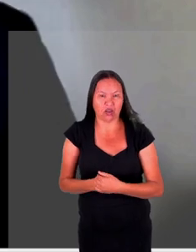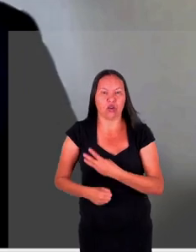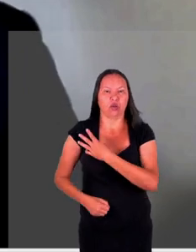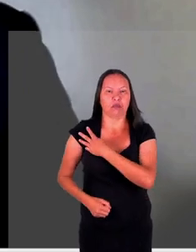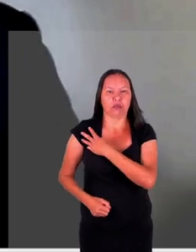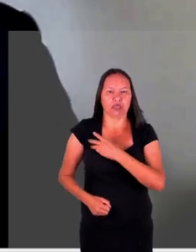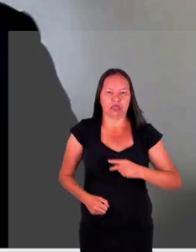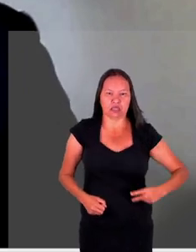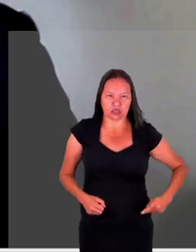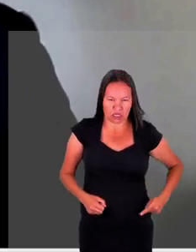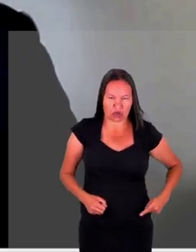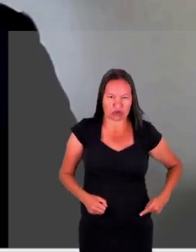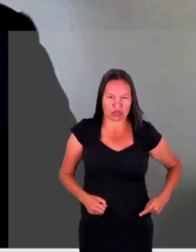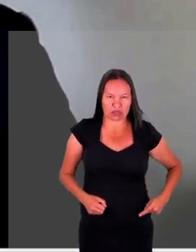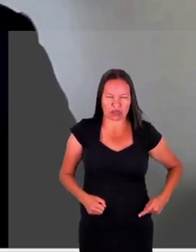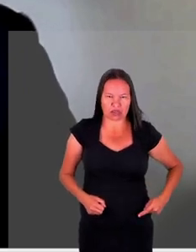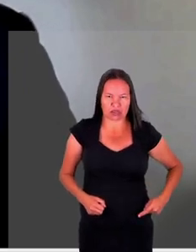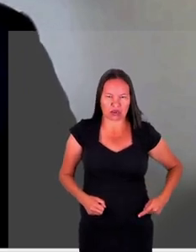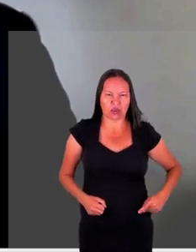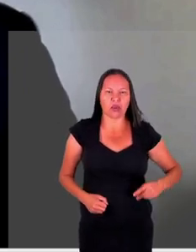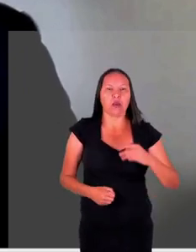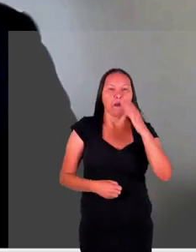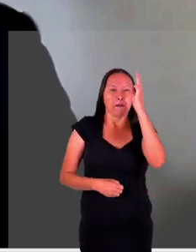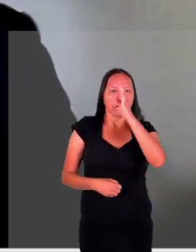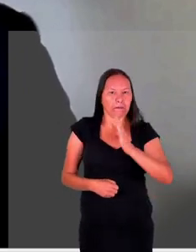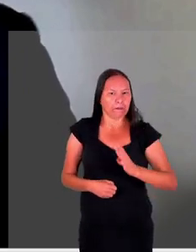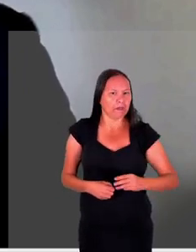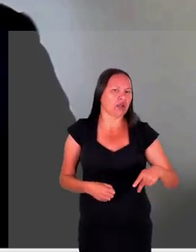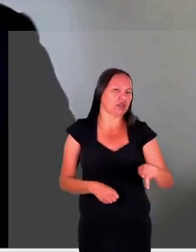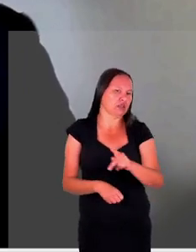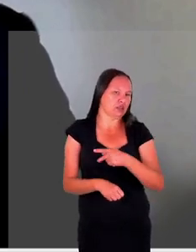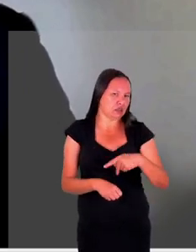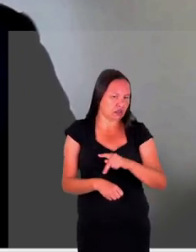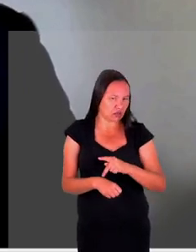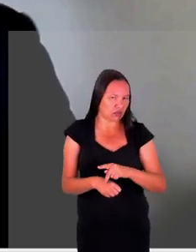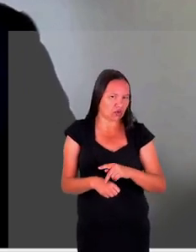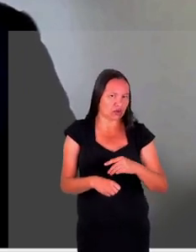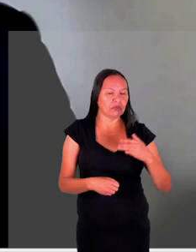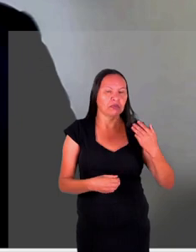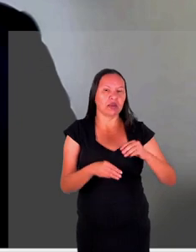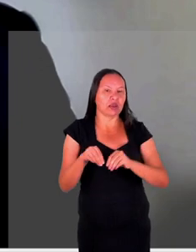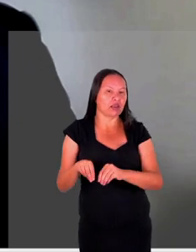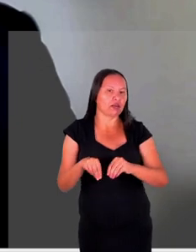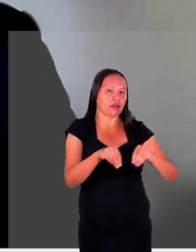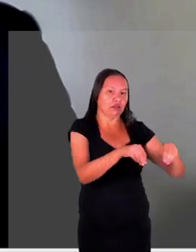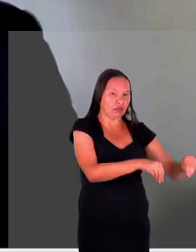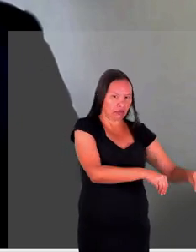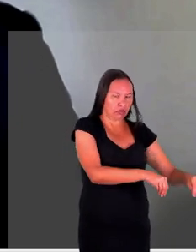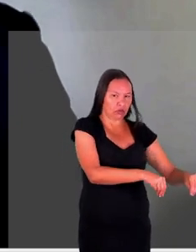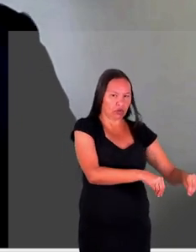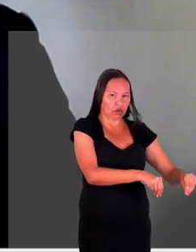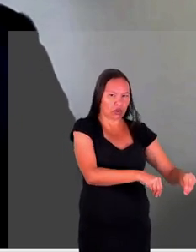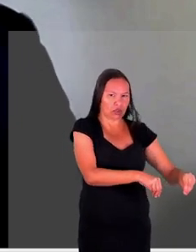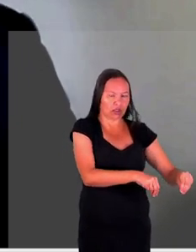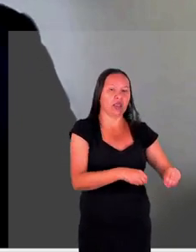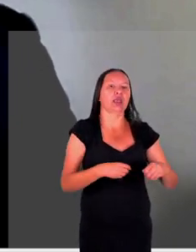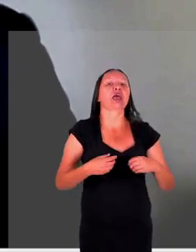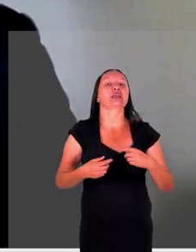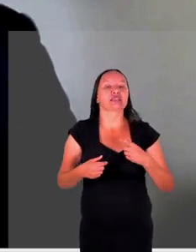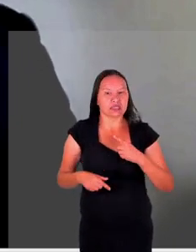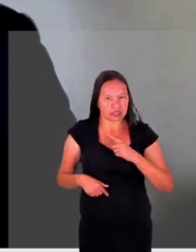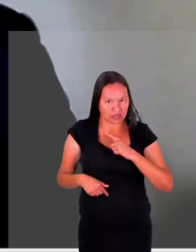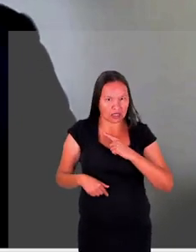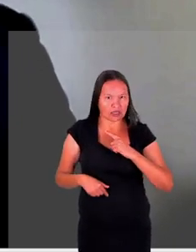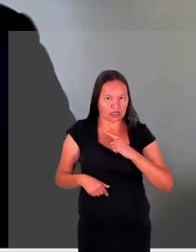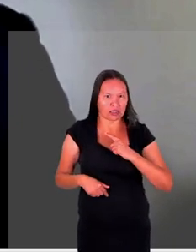Público tem experimentado Brasil afora enfim todos os atores do sistema de justiça é justamente essa prevenção de revitimização